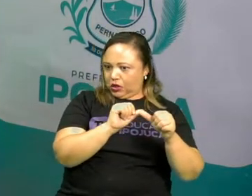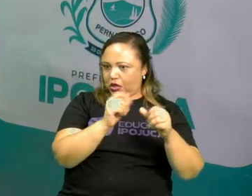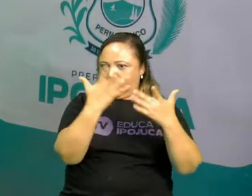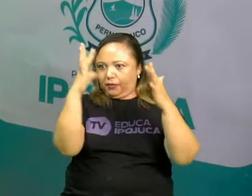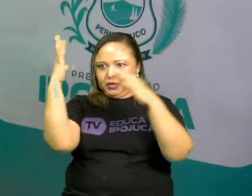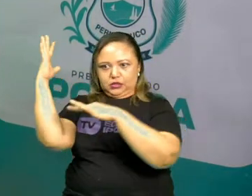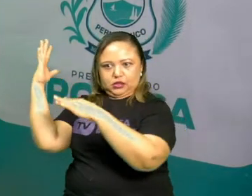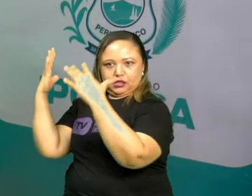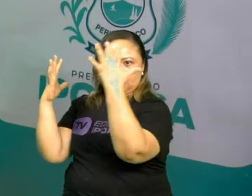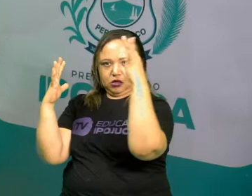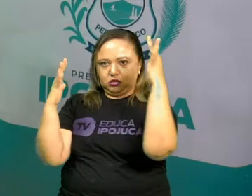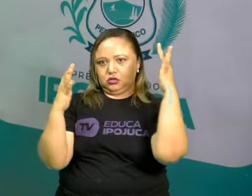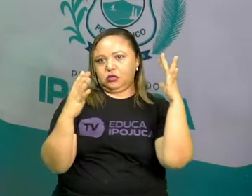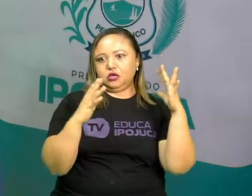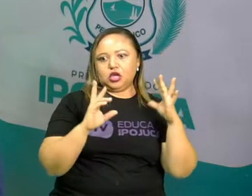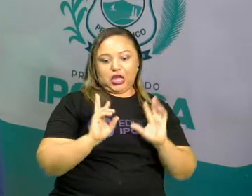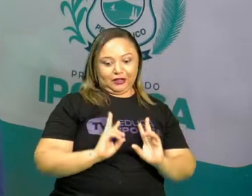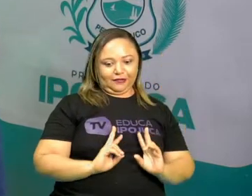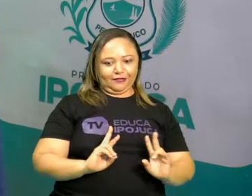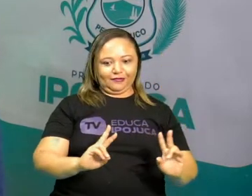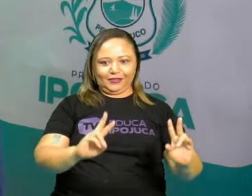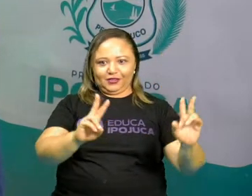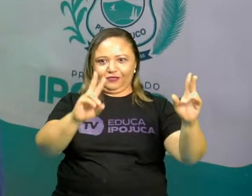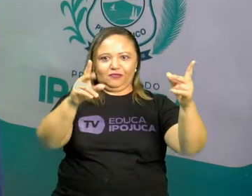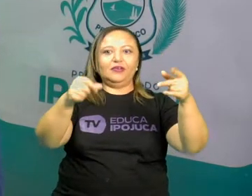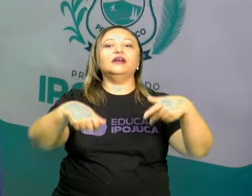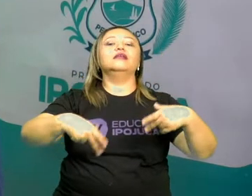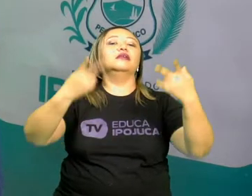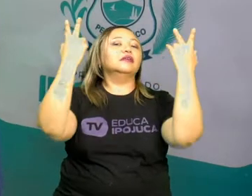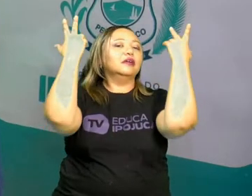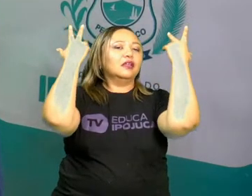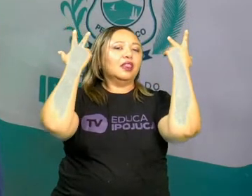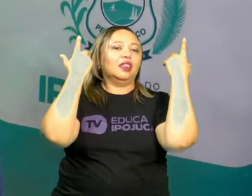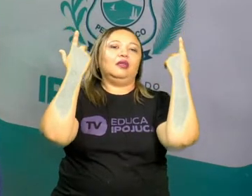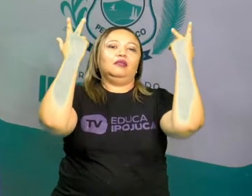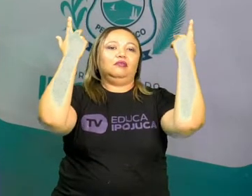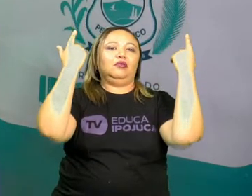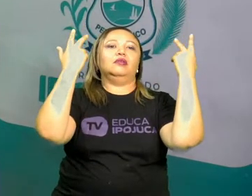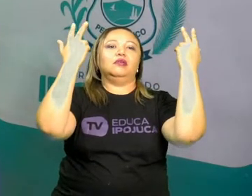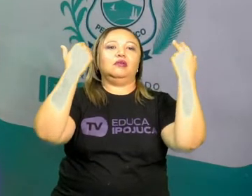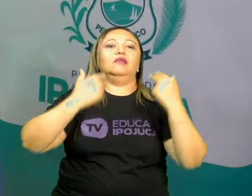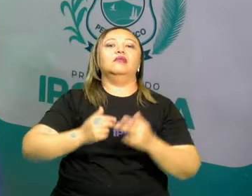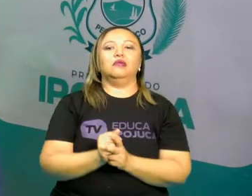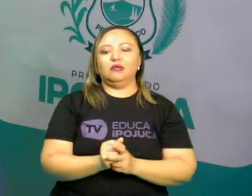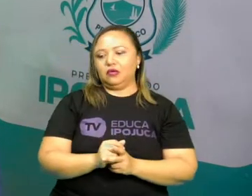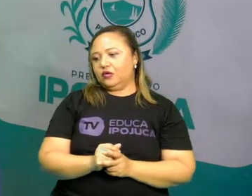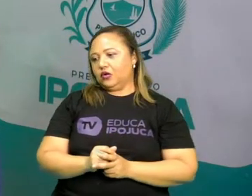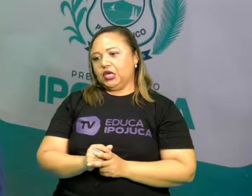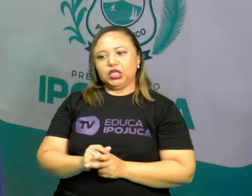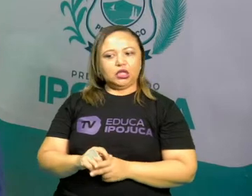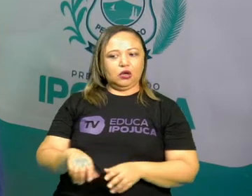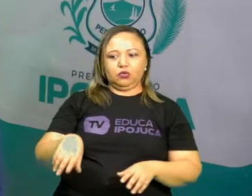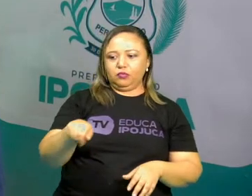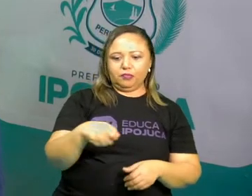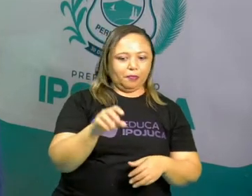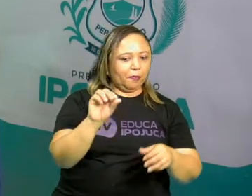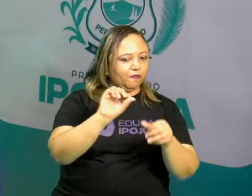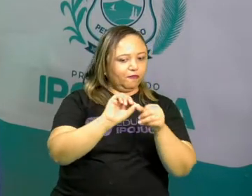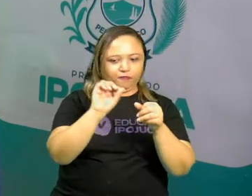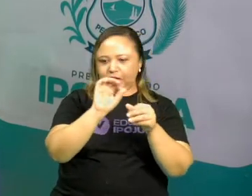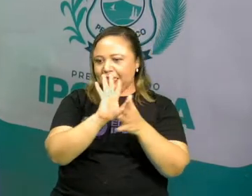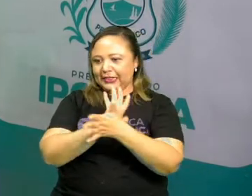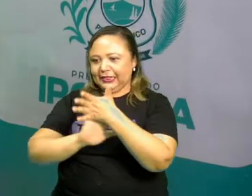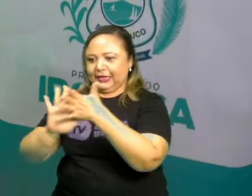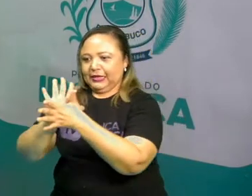paisagem se caracteriza uma paisagem natural, certo? Ele não mexeu ainda, ele não interferiu, ela está lá do jeito